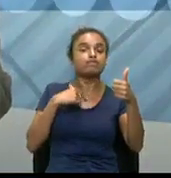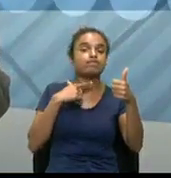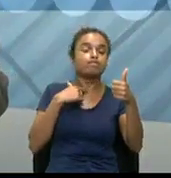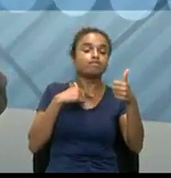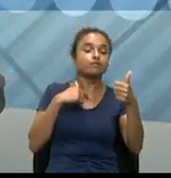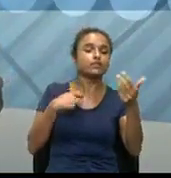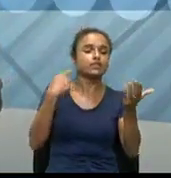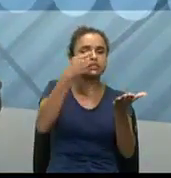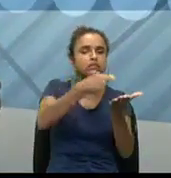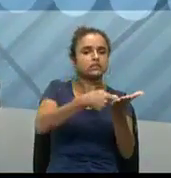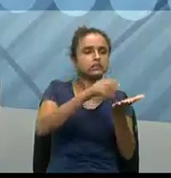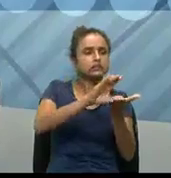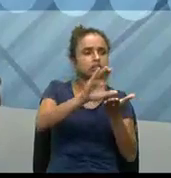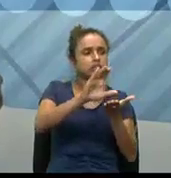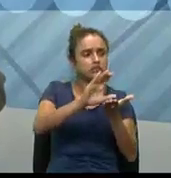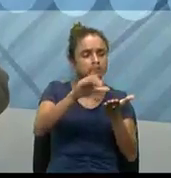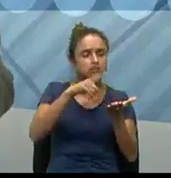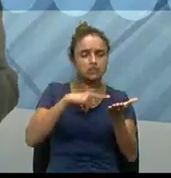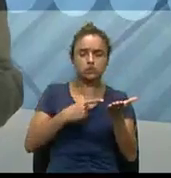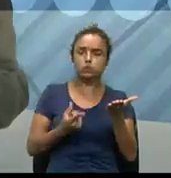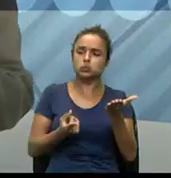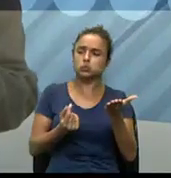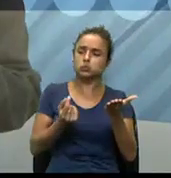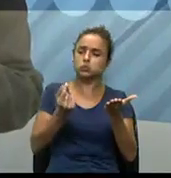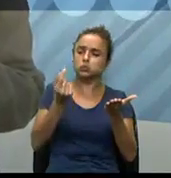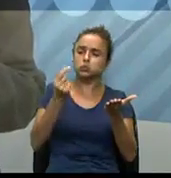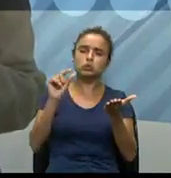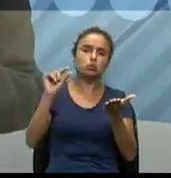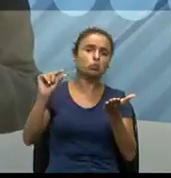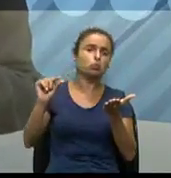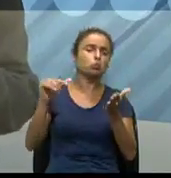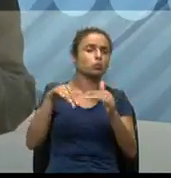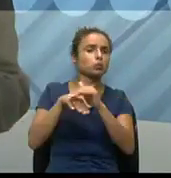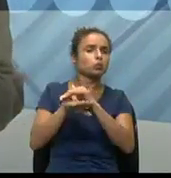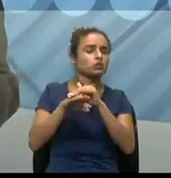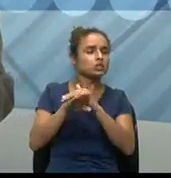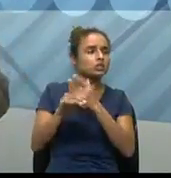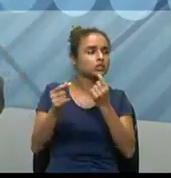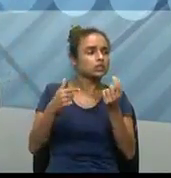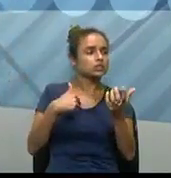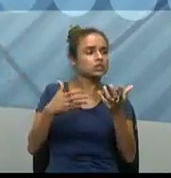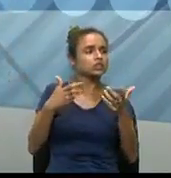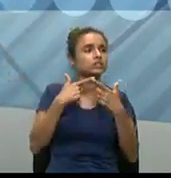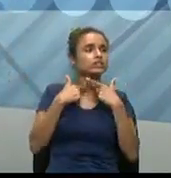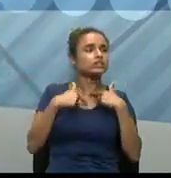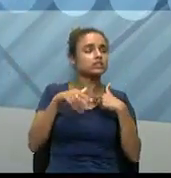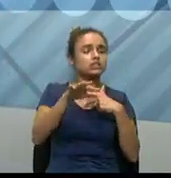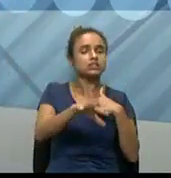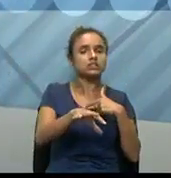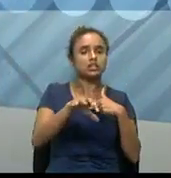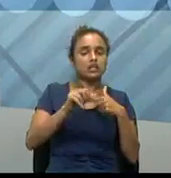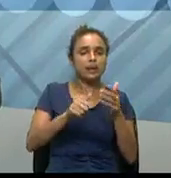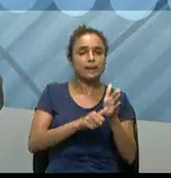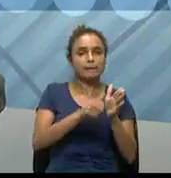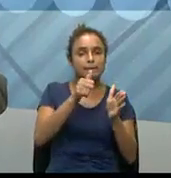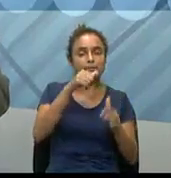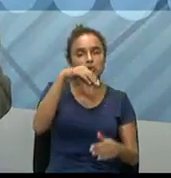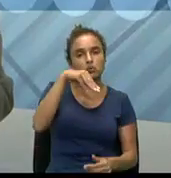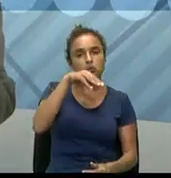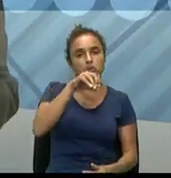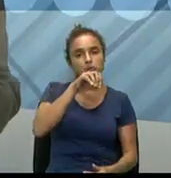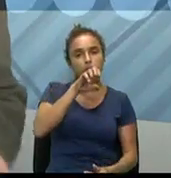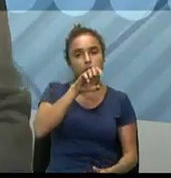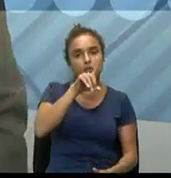investir, eu tenho uma pequena reserva e eu quero, então, adquirir, então, as minhas primeiras moedas